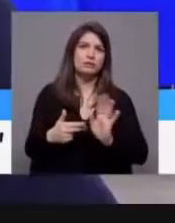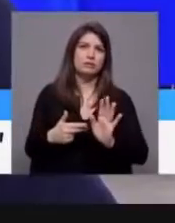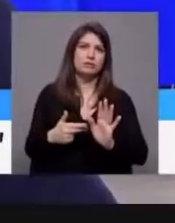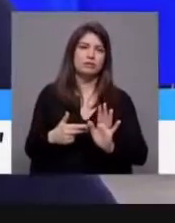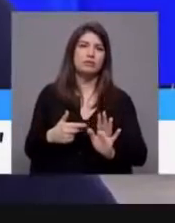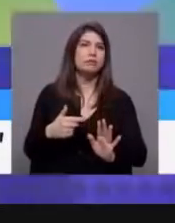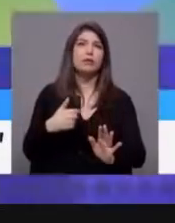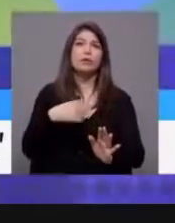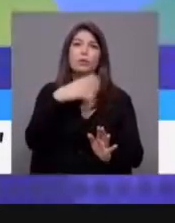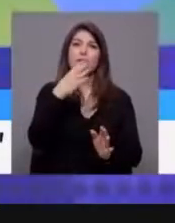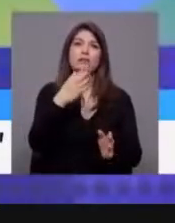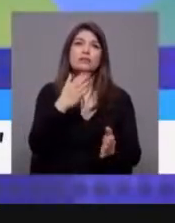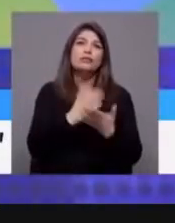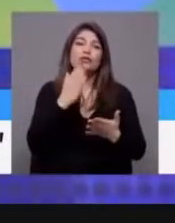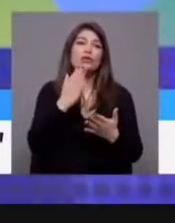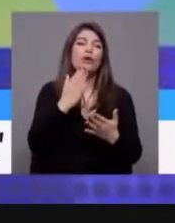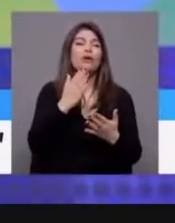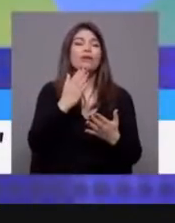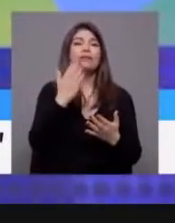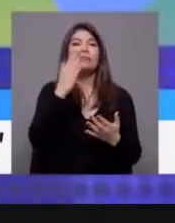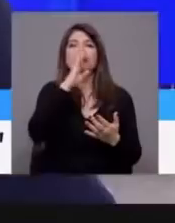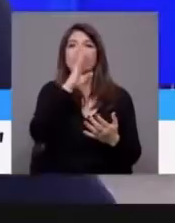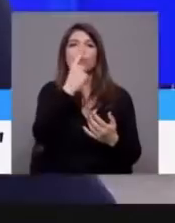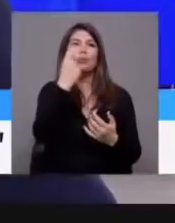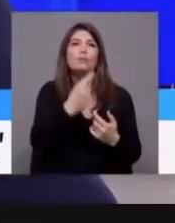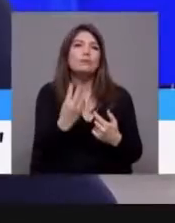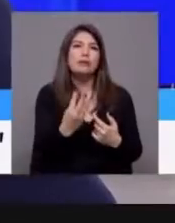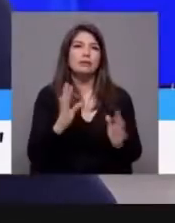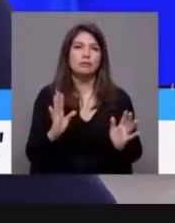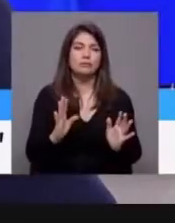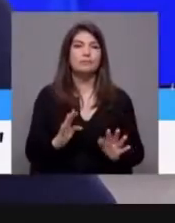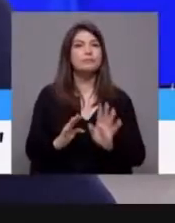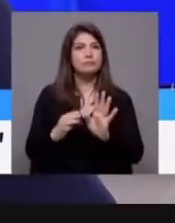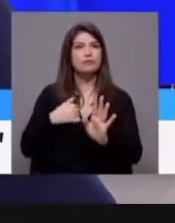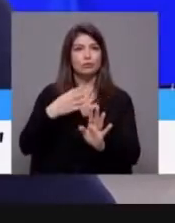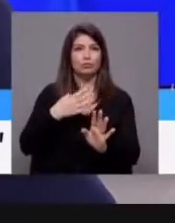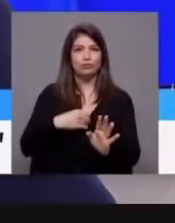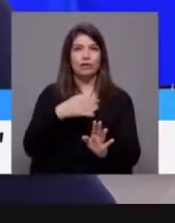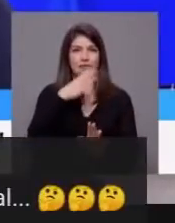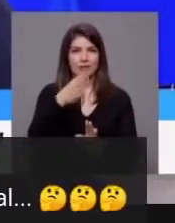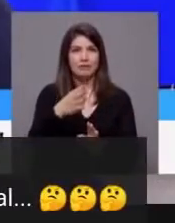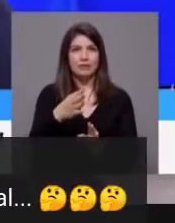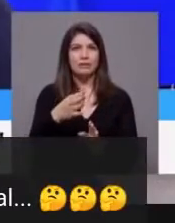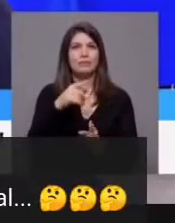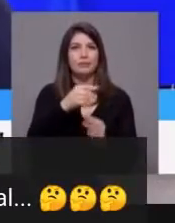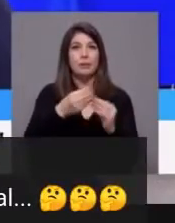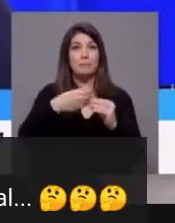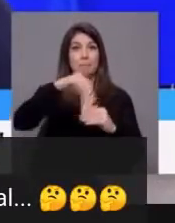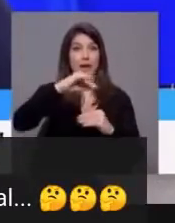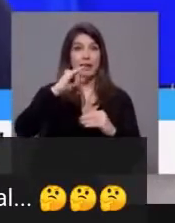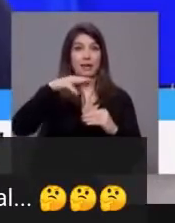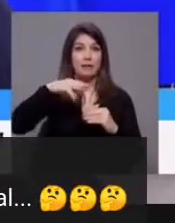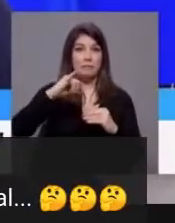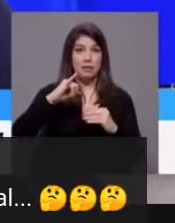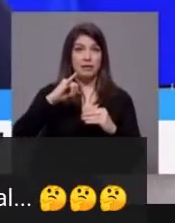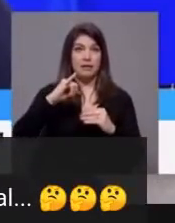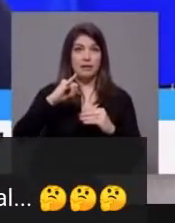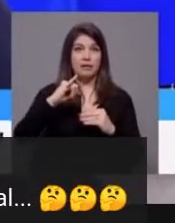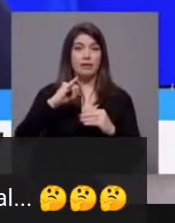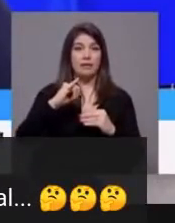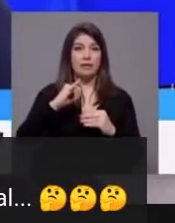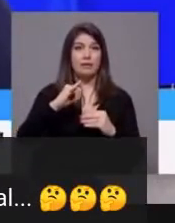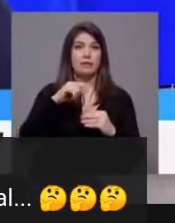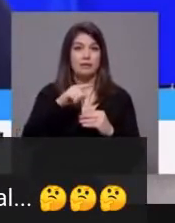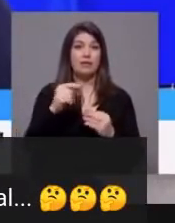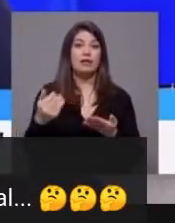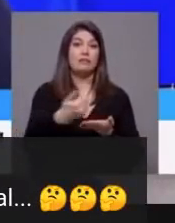disse que bastava um tempo. Mas queria, em todo o caso, dizer-lhe o seguinte. O que nós arrecadámos com aquele adicional do IMI, que ficou conhecido por imposto